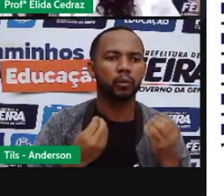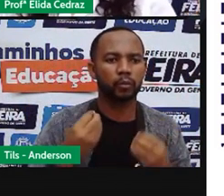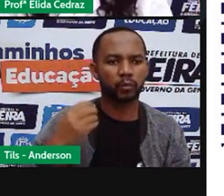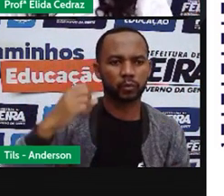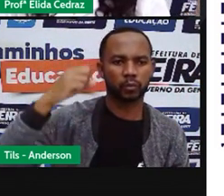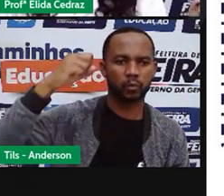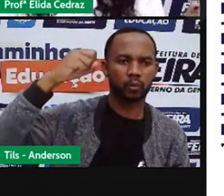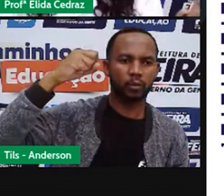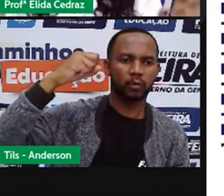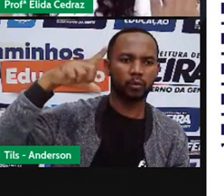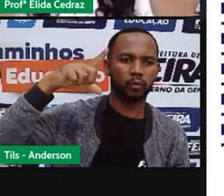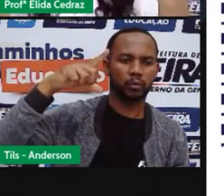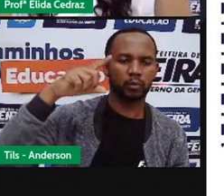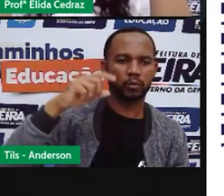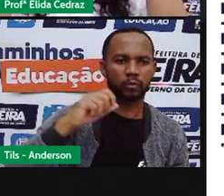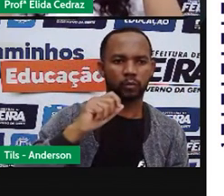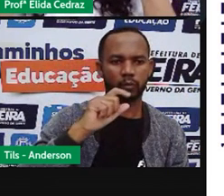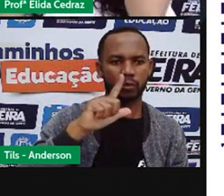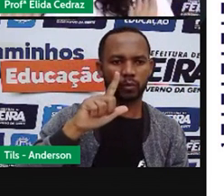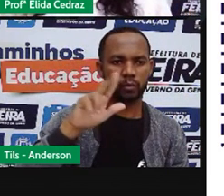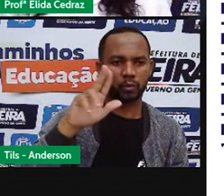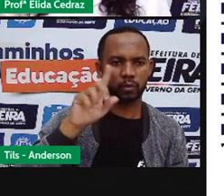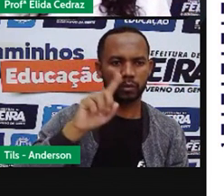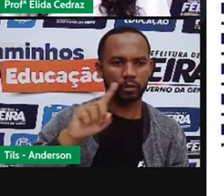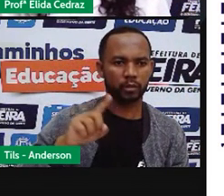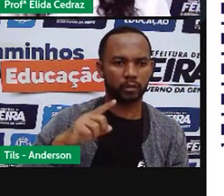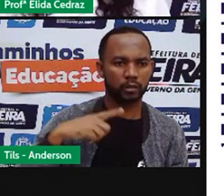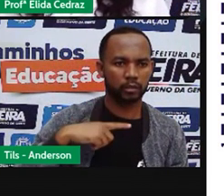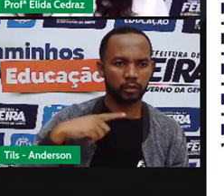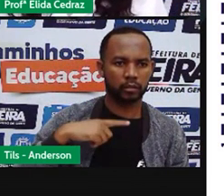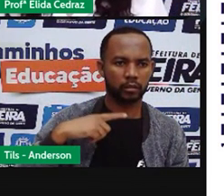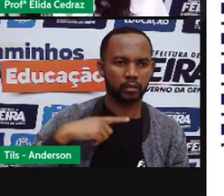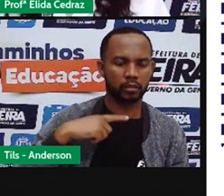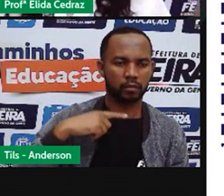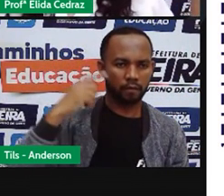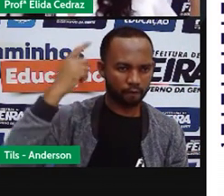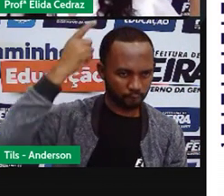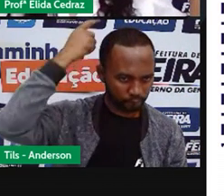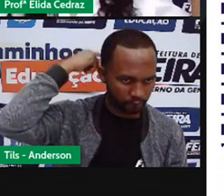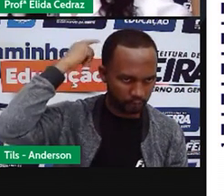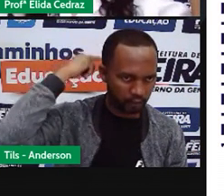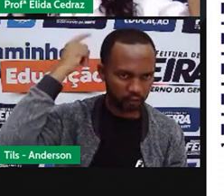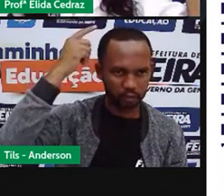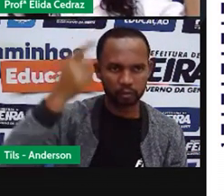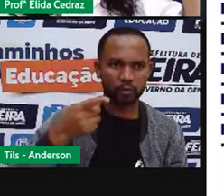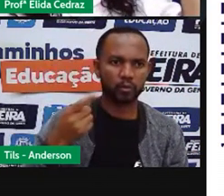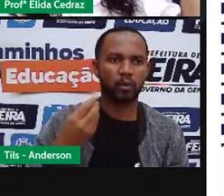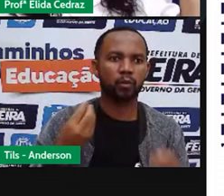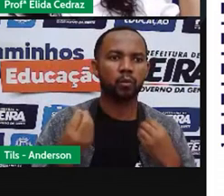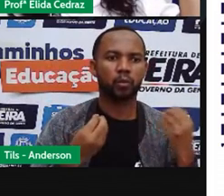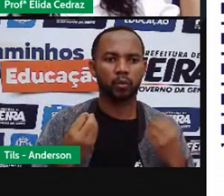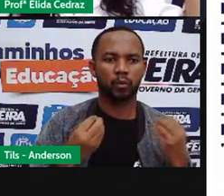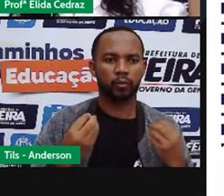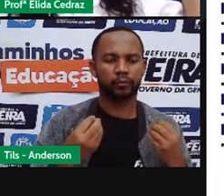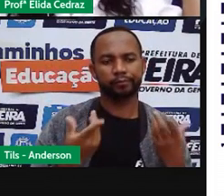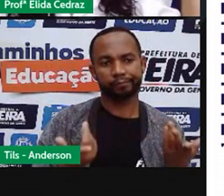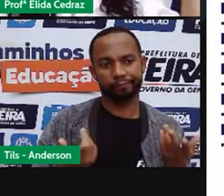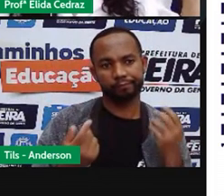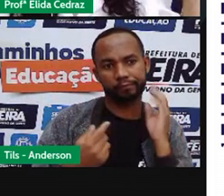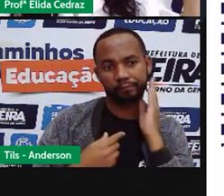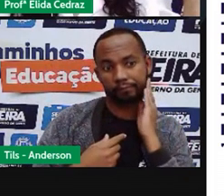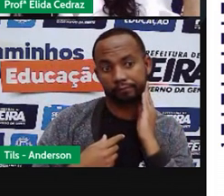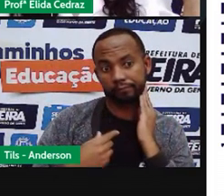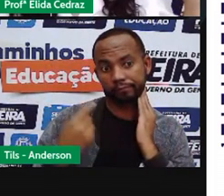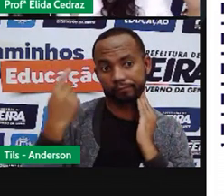a luz. Se a luz está iluminando a minha frente, a sombra vai ser projetada atrás, lá